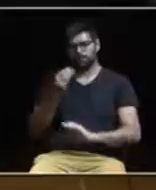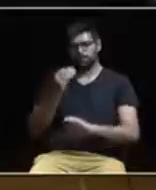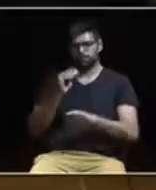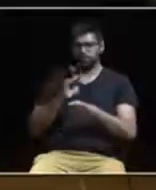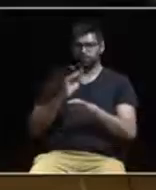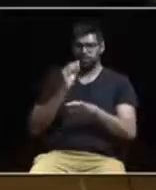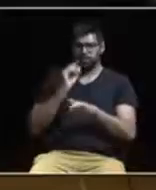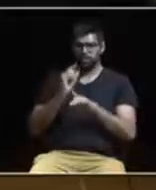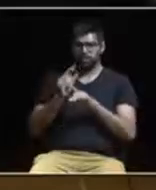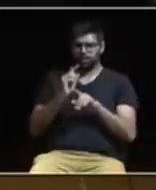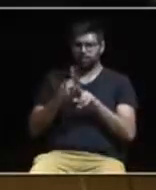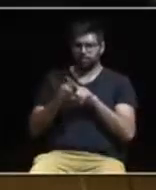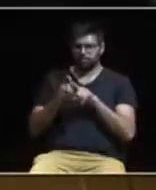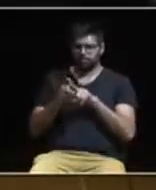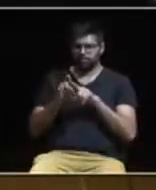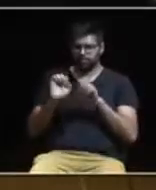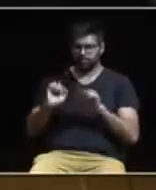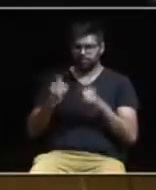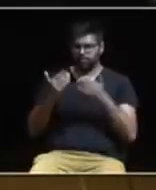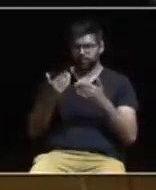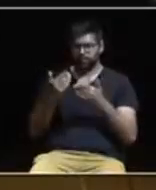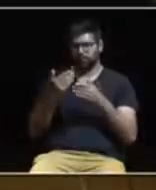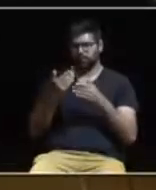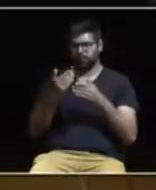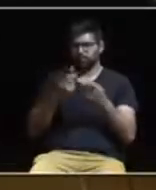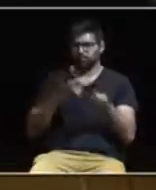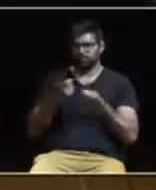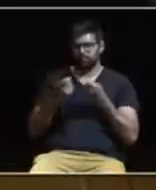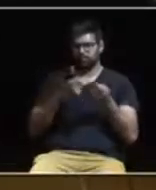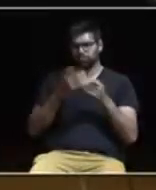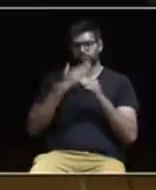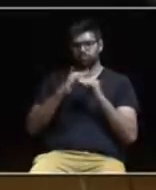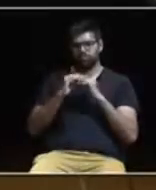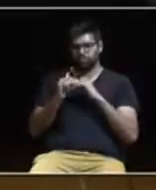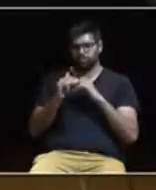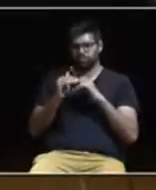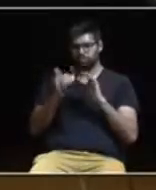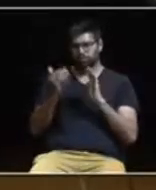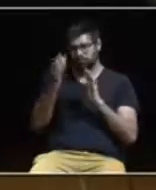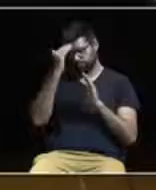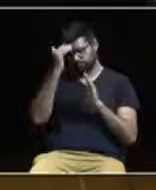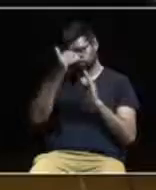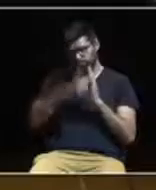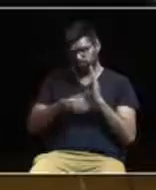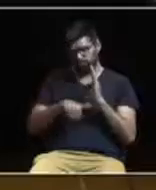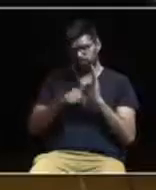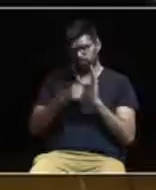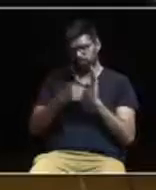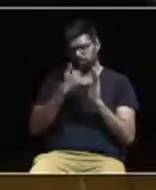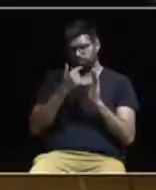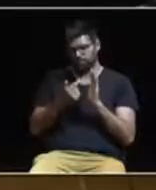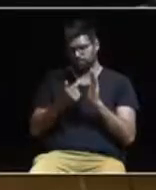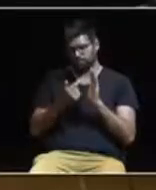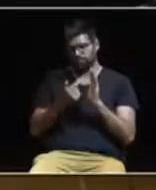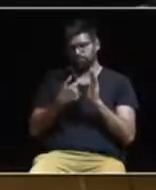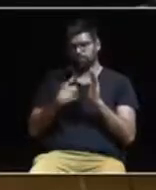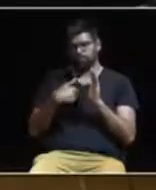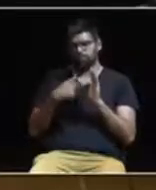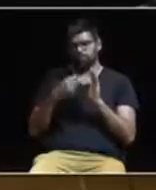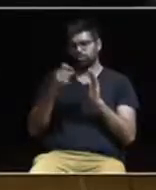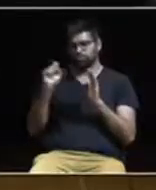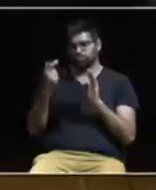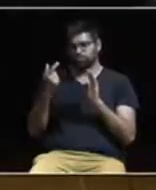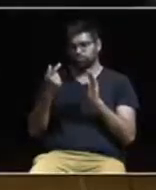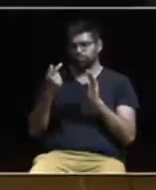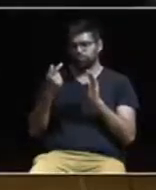políticas que tenham como prioridade a sua gestão sustentável, como aliás determina a Constituição da República Portuguesa. O